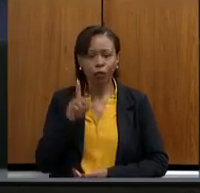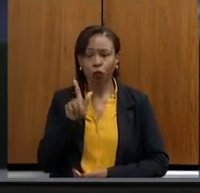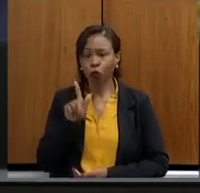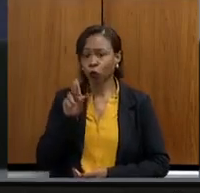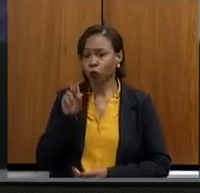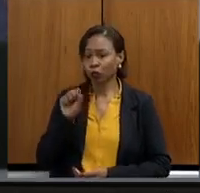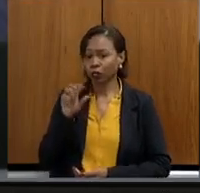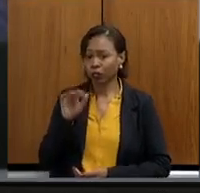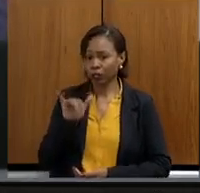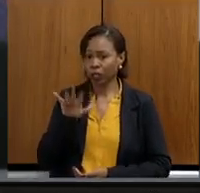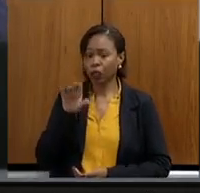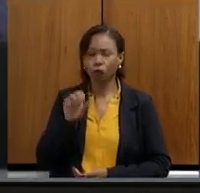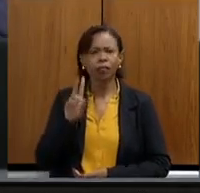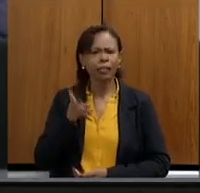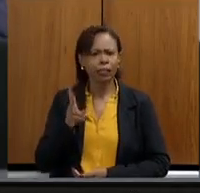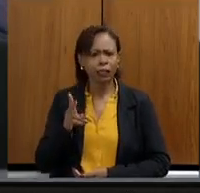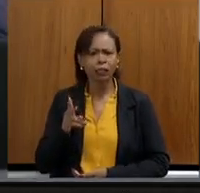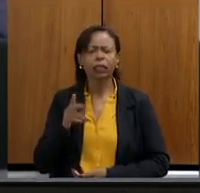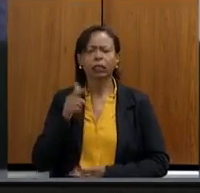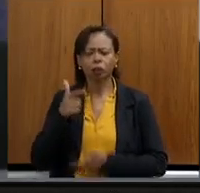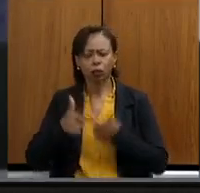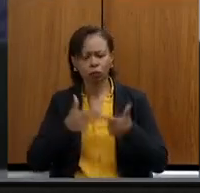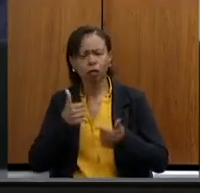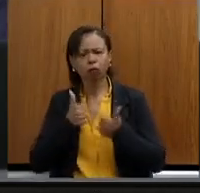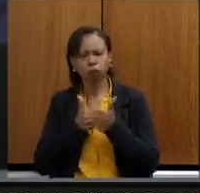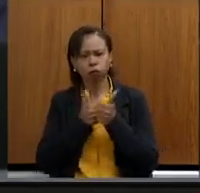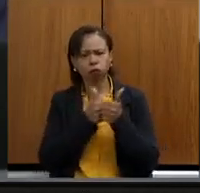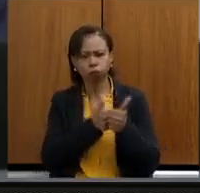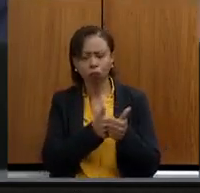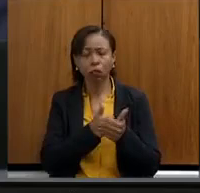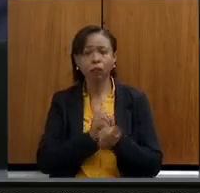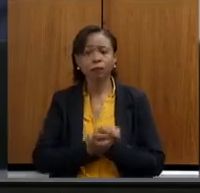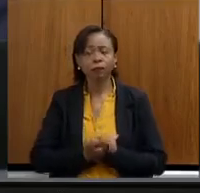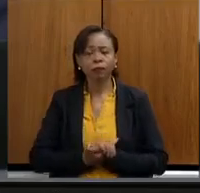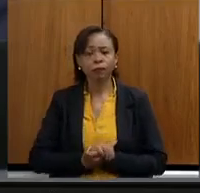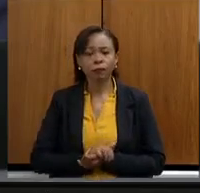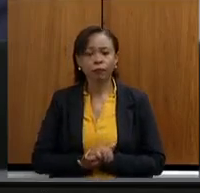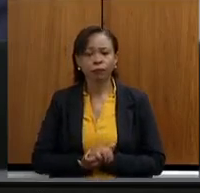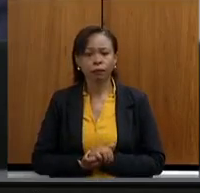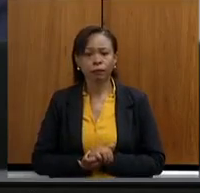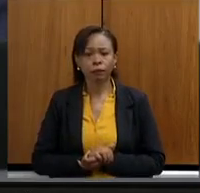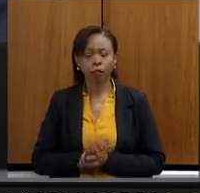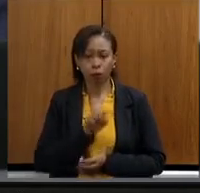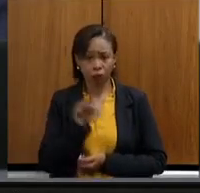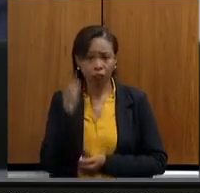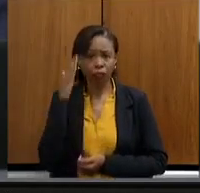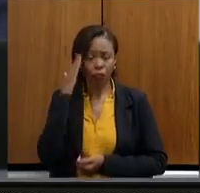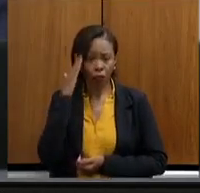acompanhado essas tratativas. Só para vocês terem uma ideia,